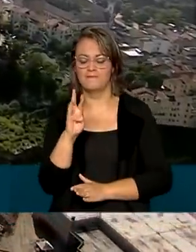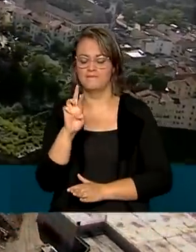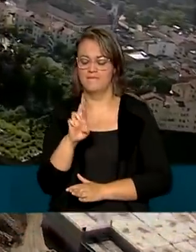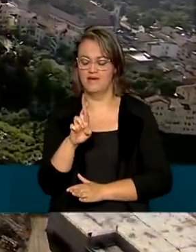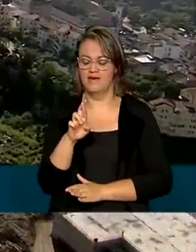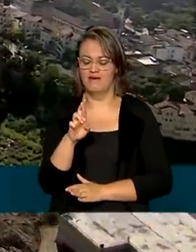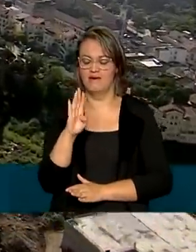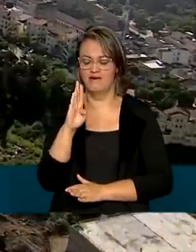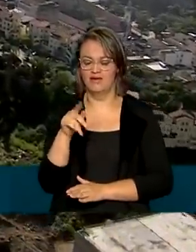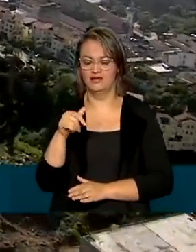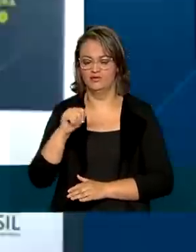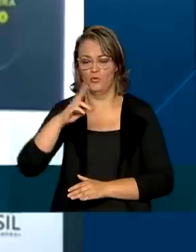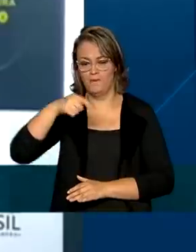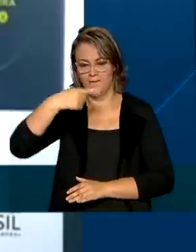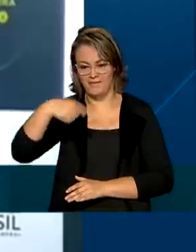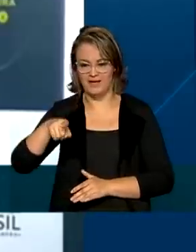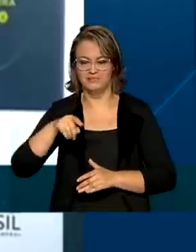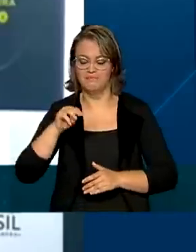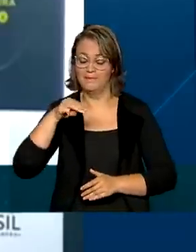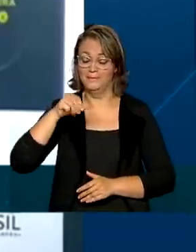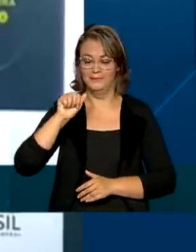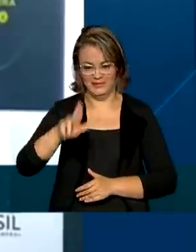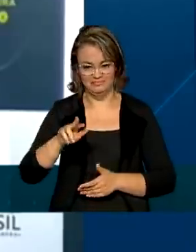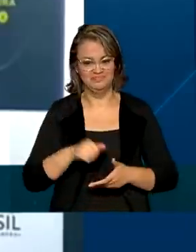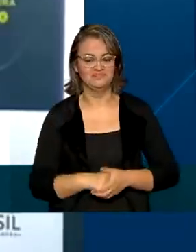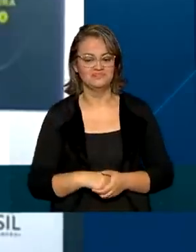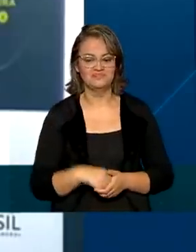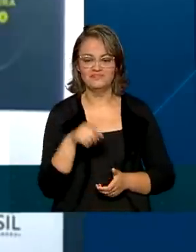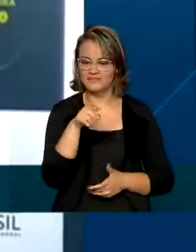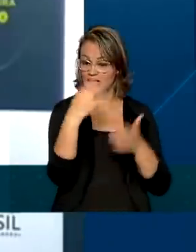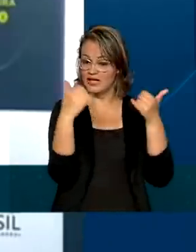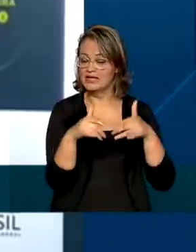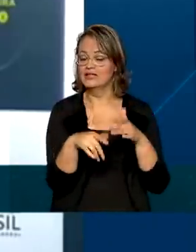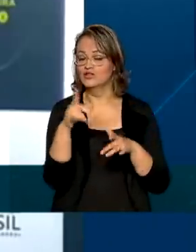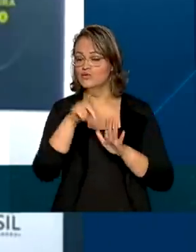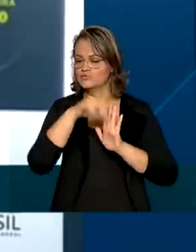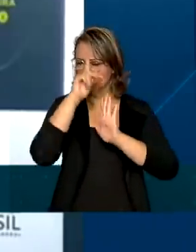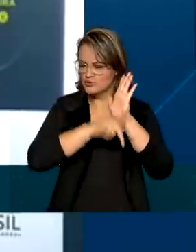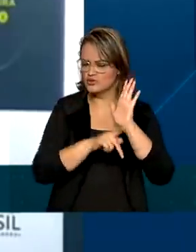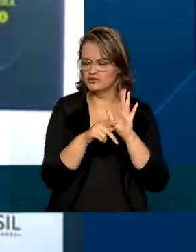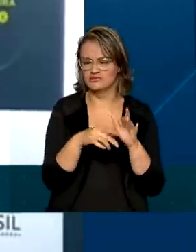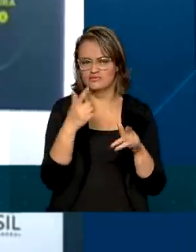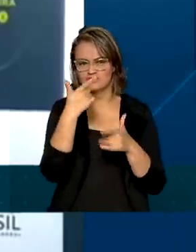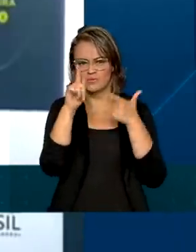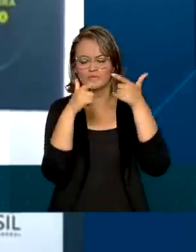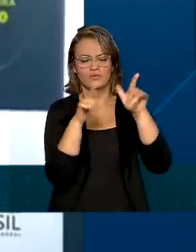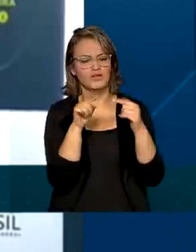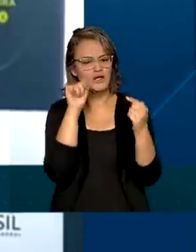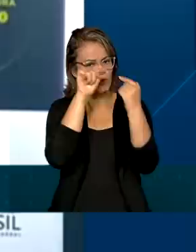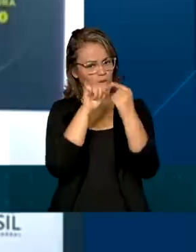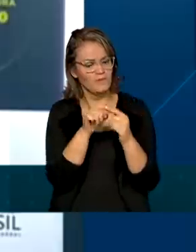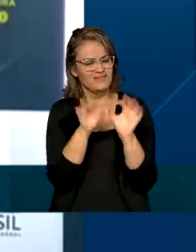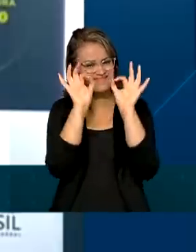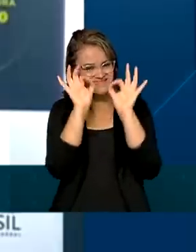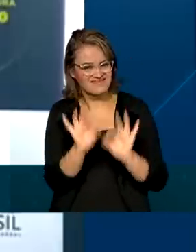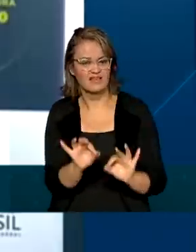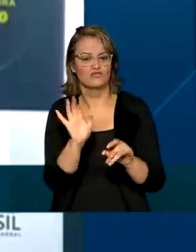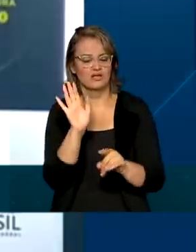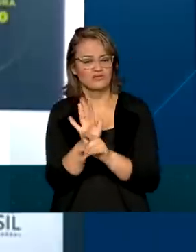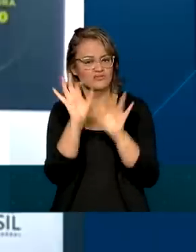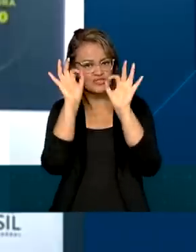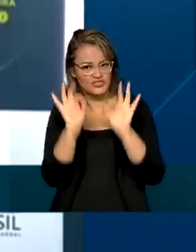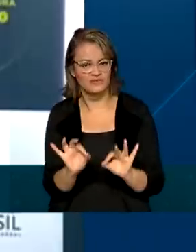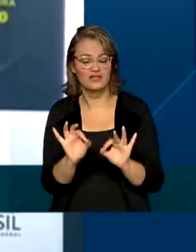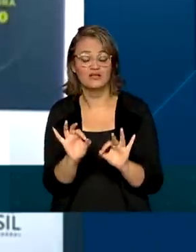de incentivo à cabotagem. Temos trabalhado em cima de projetos que fazem sentido e que vão atuar, primeiro,